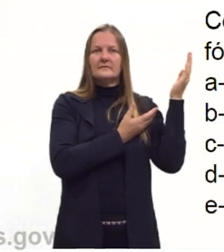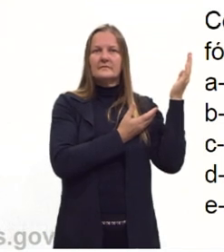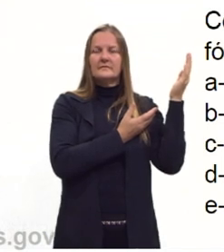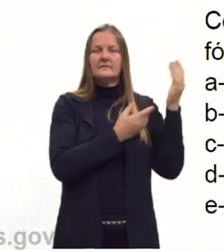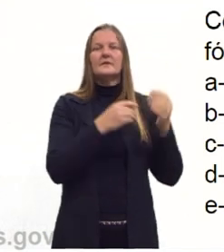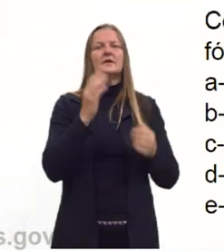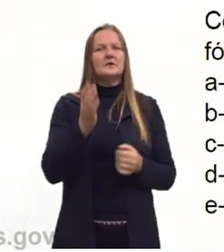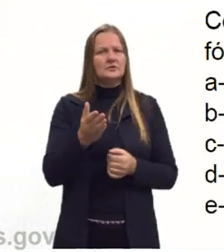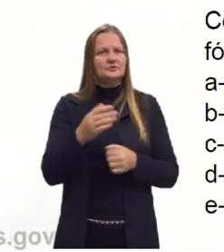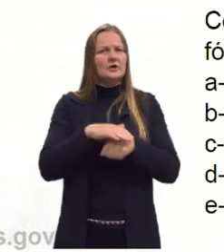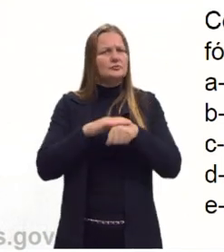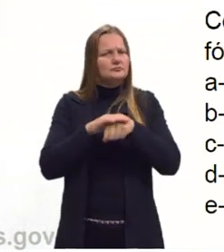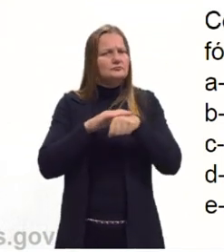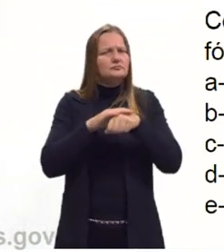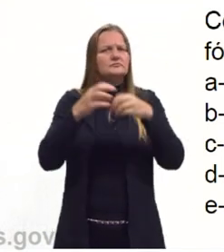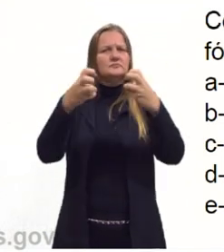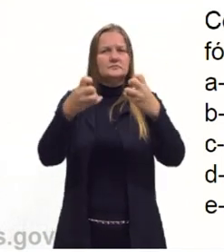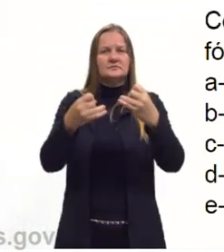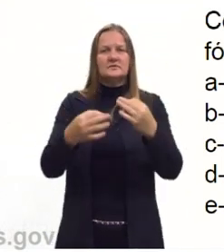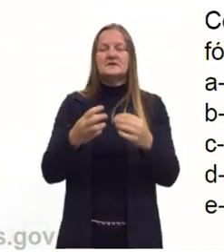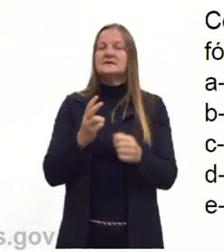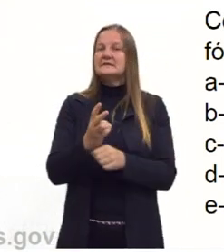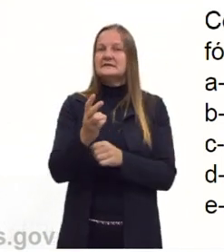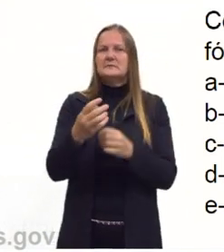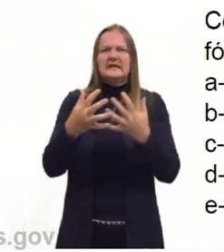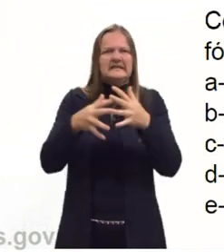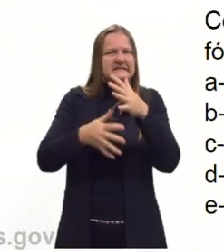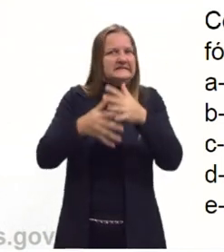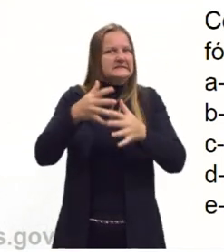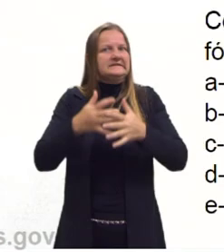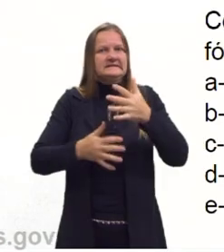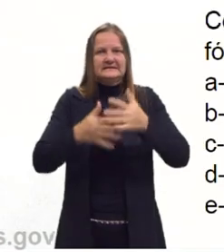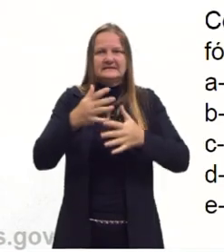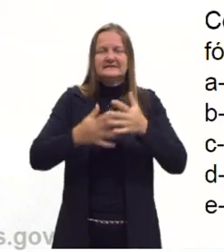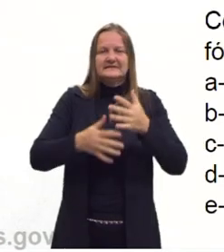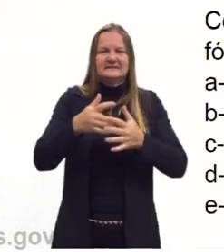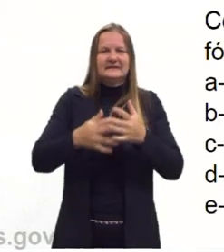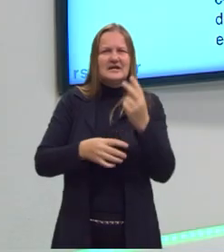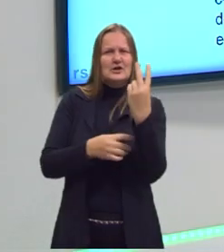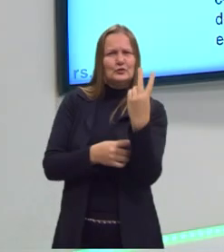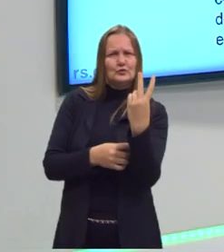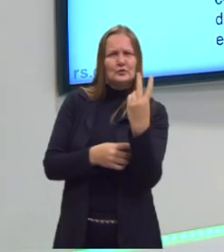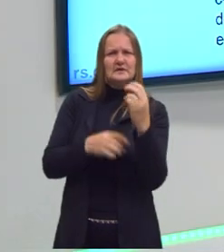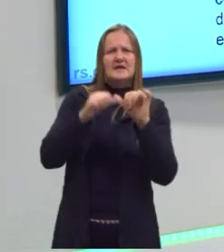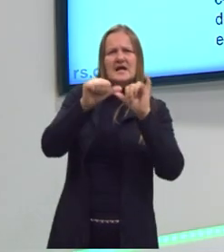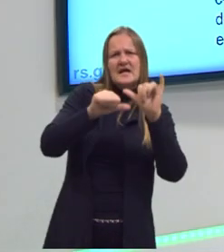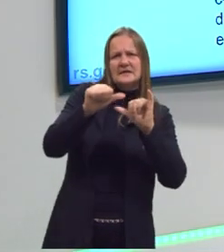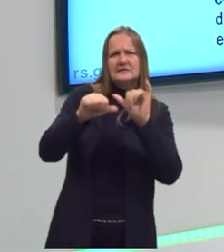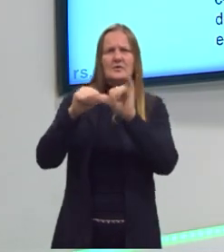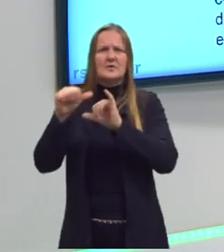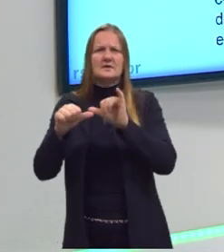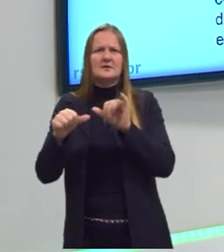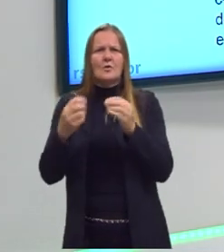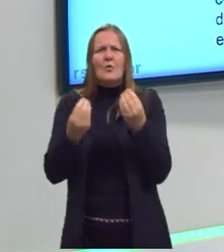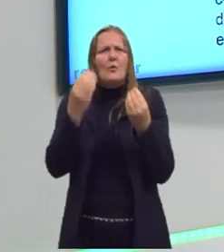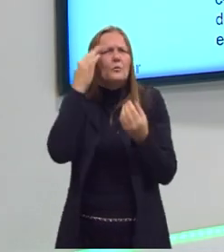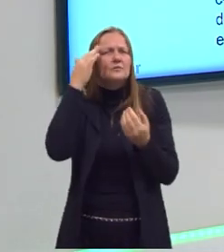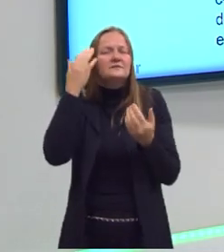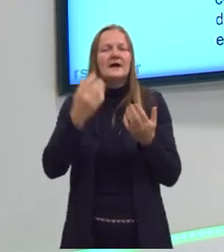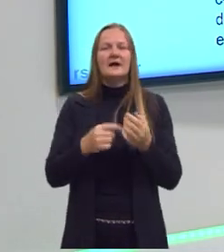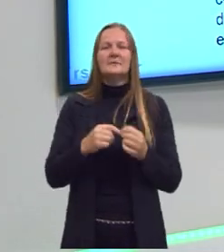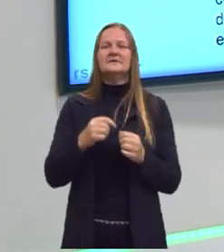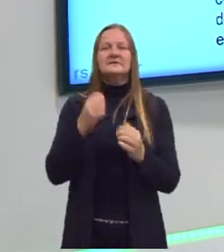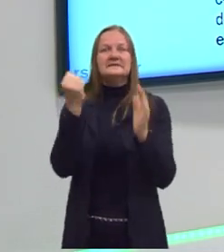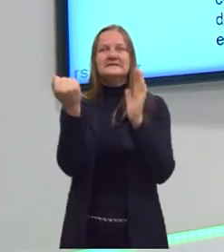apliquei com os meus alunos. Eu digo que ela parece ser bem complexa, porque aparecem duas reações. Então, precisa identificar as reações